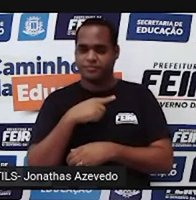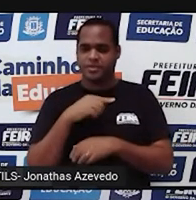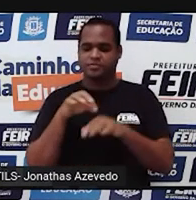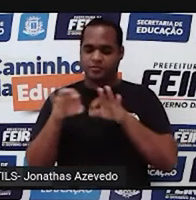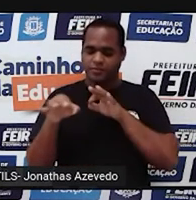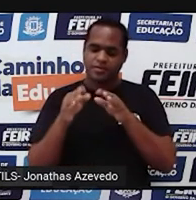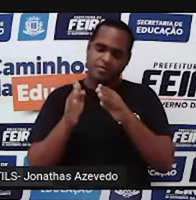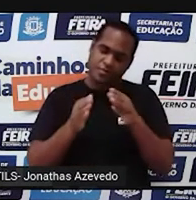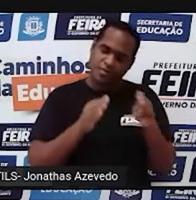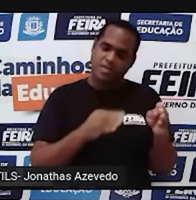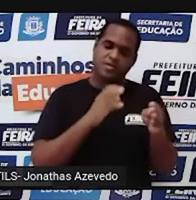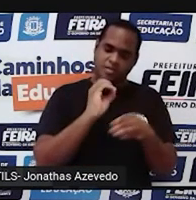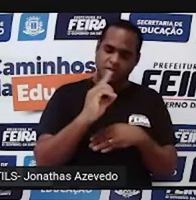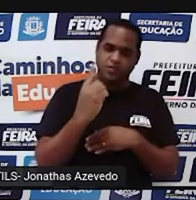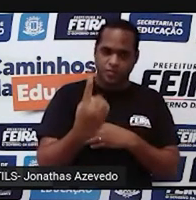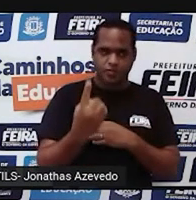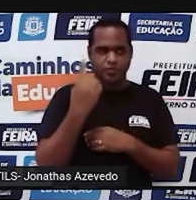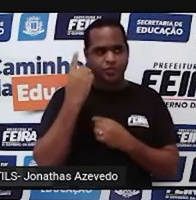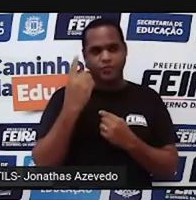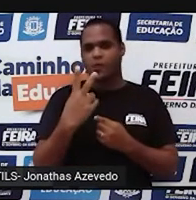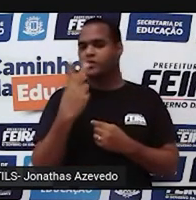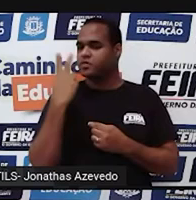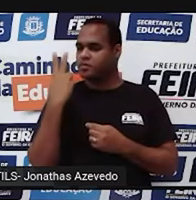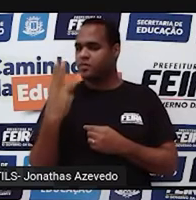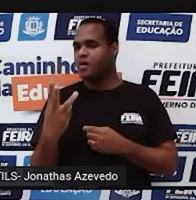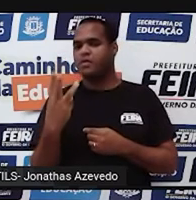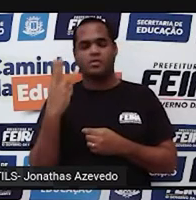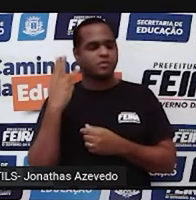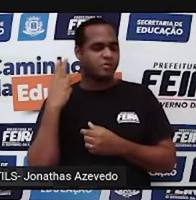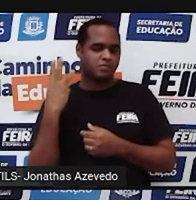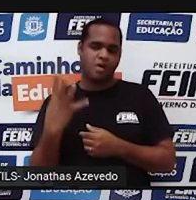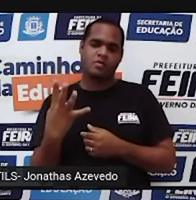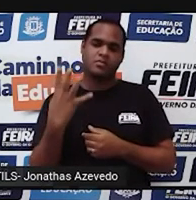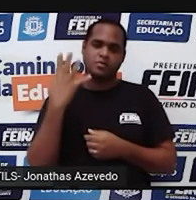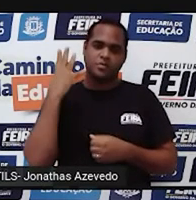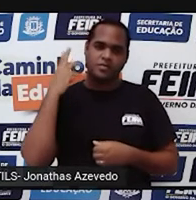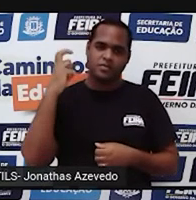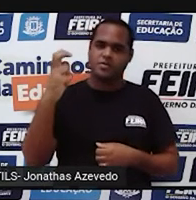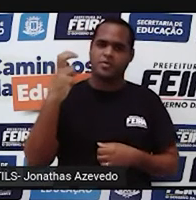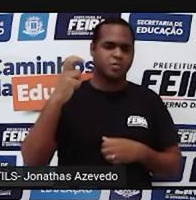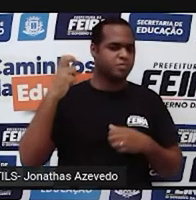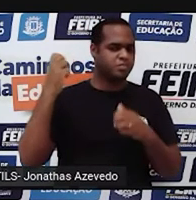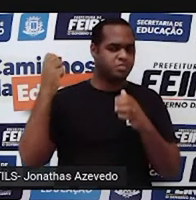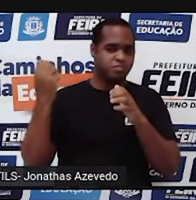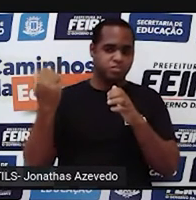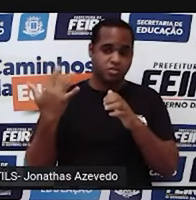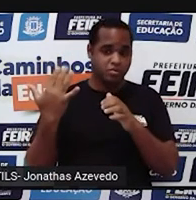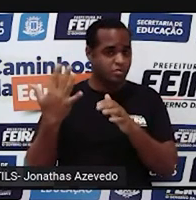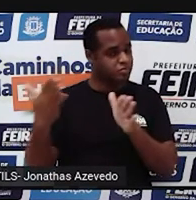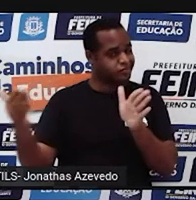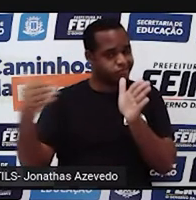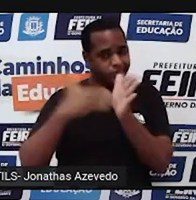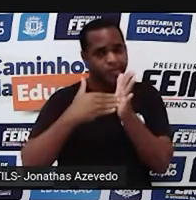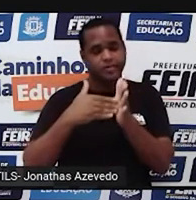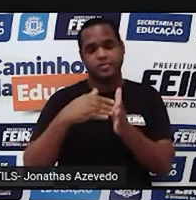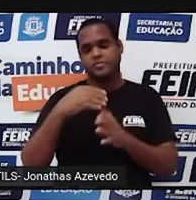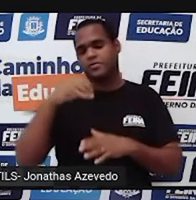A gente escreve o 0, depois o 1, depois o 2, depois o 3, depois o 4. 1 por 1 a gente sai escrevendo.